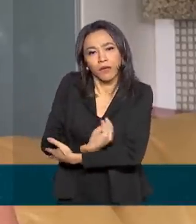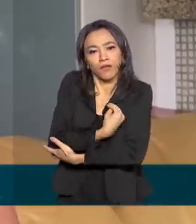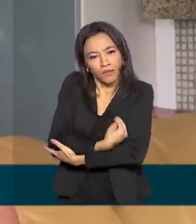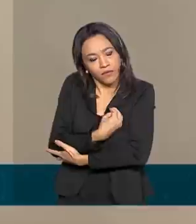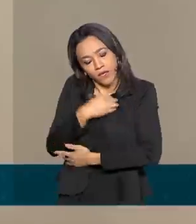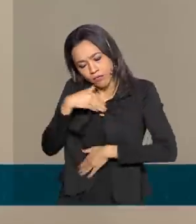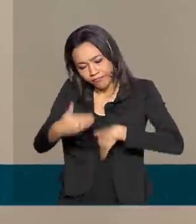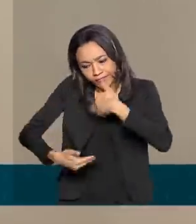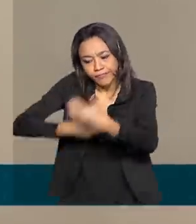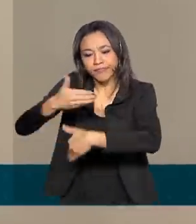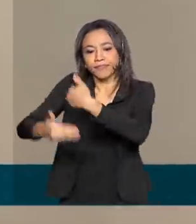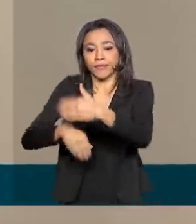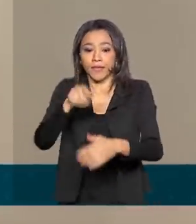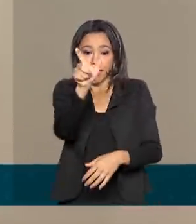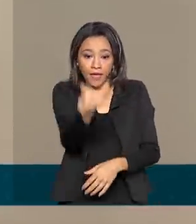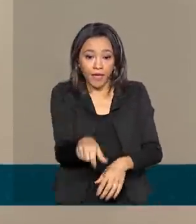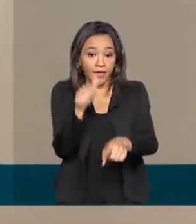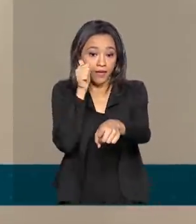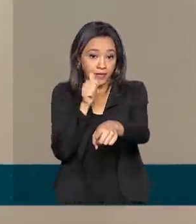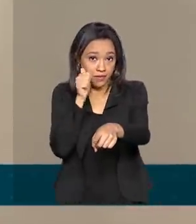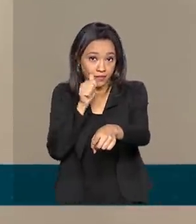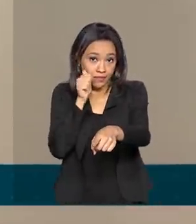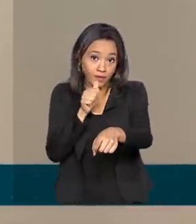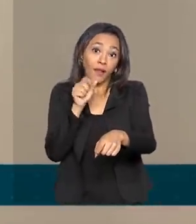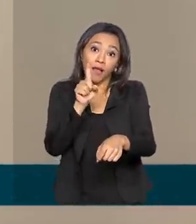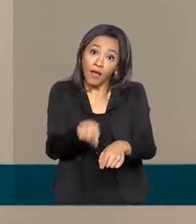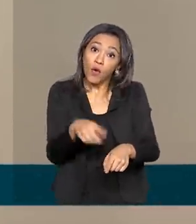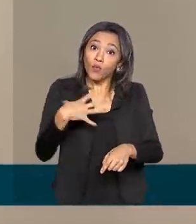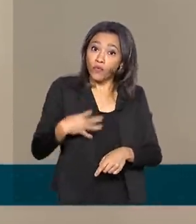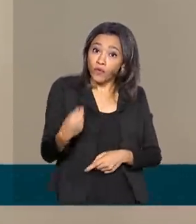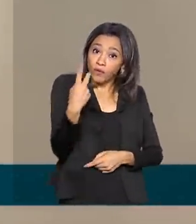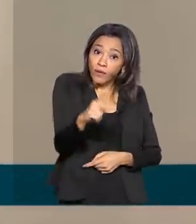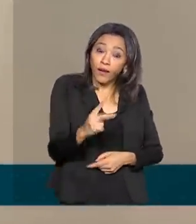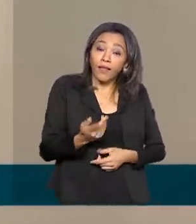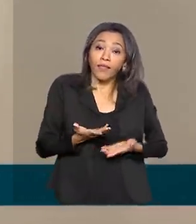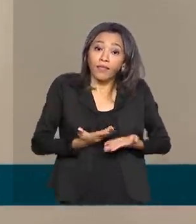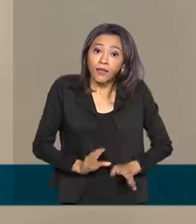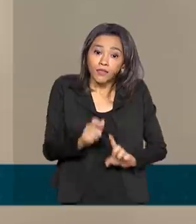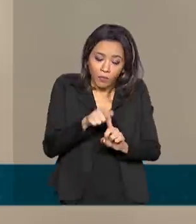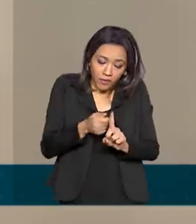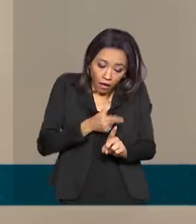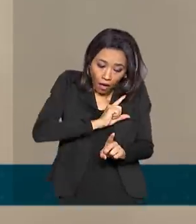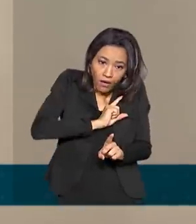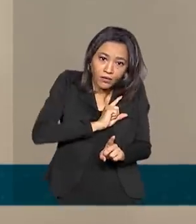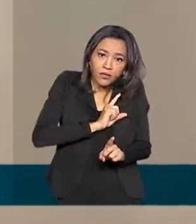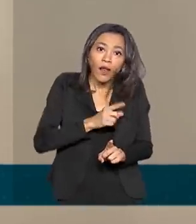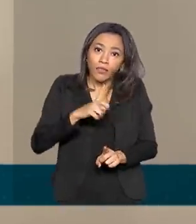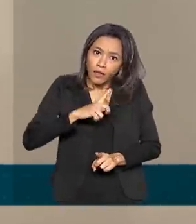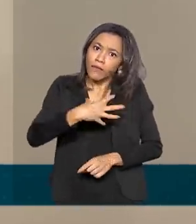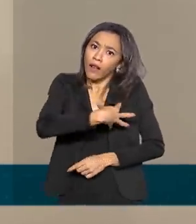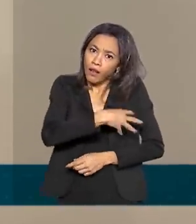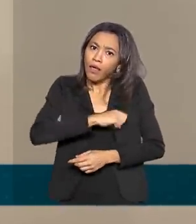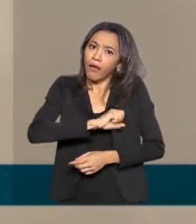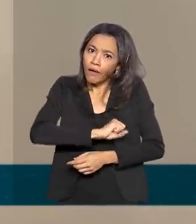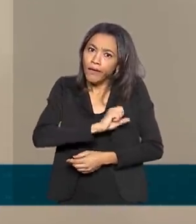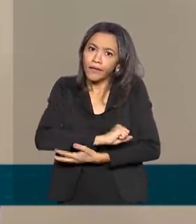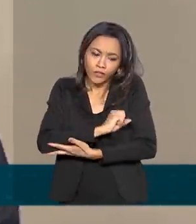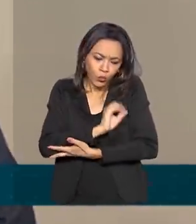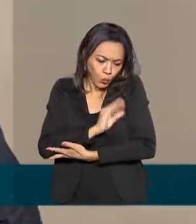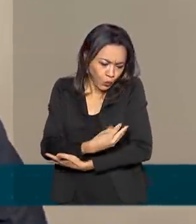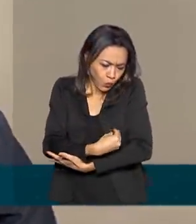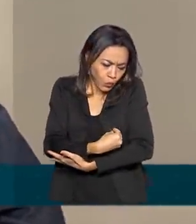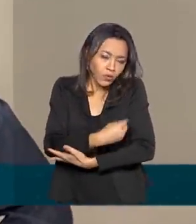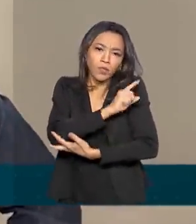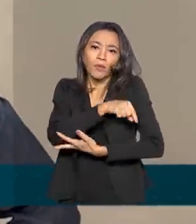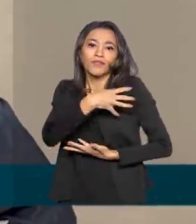desenvolverem. Ana Paula foi uma exceção. O filho nasceu prematuro, mas ela teve leite para o bebê e ainda ajudou